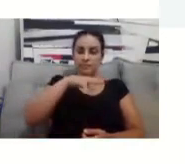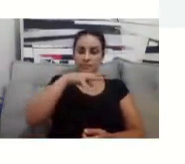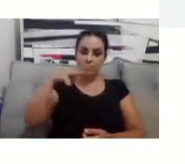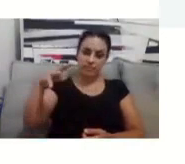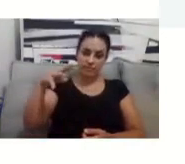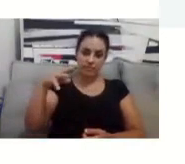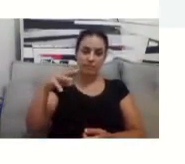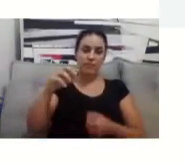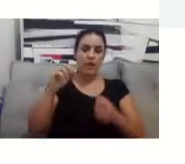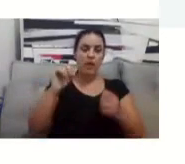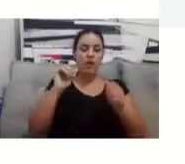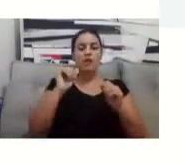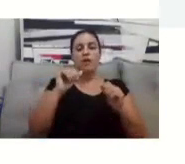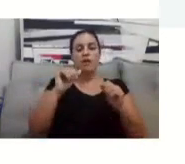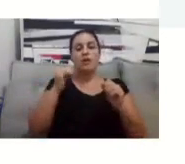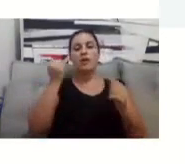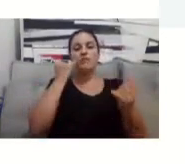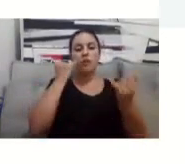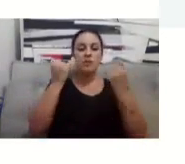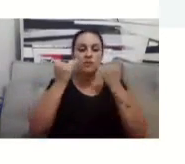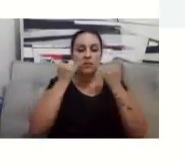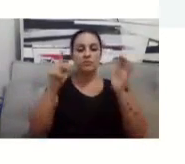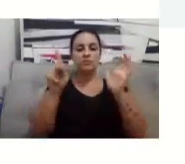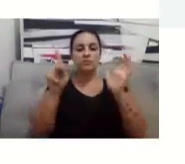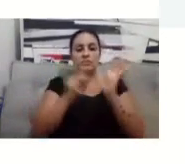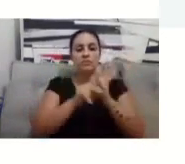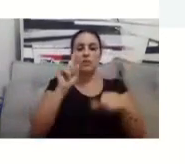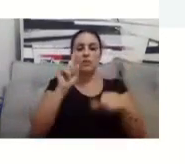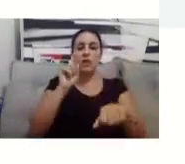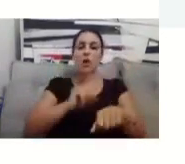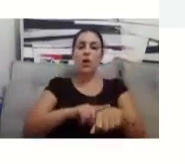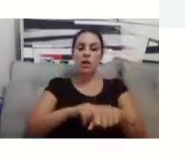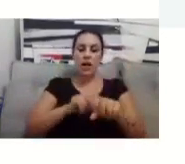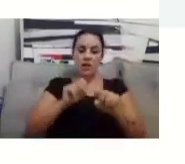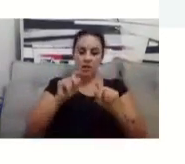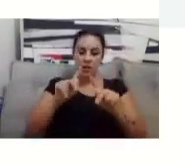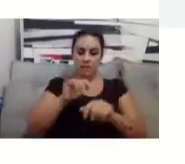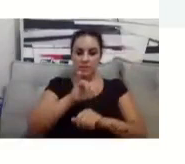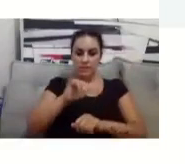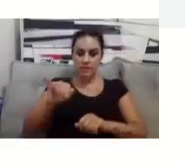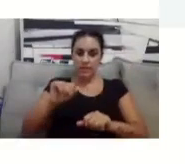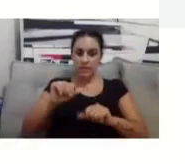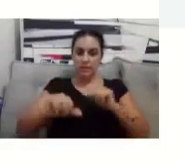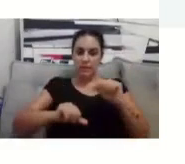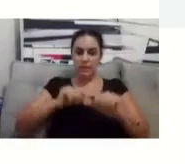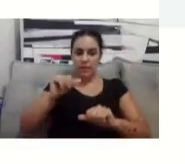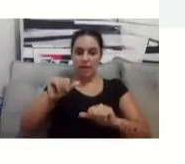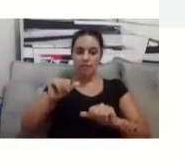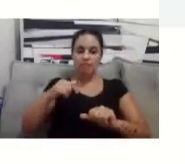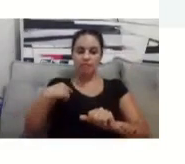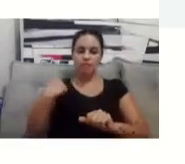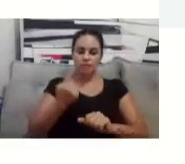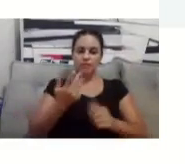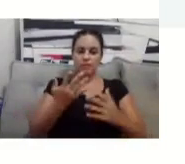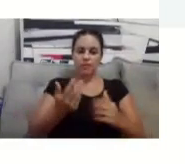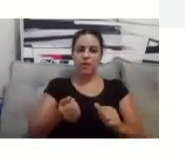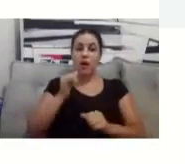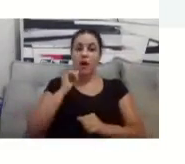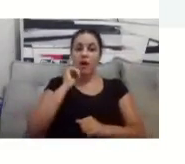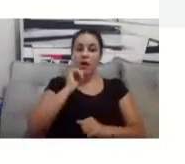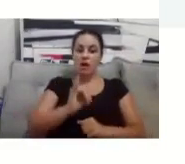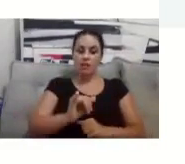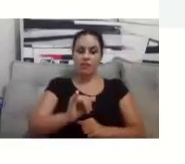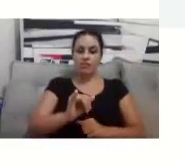se houver alguma alteração, a gente vai comunicar, mas são aqueles dias que estão previstos no